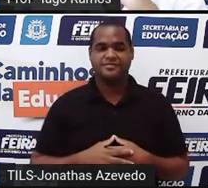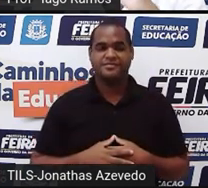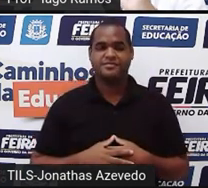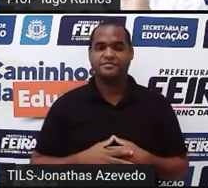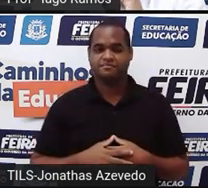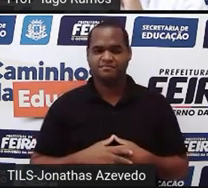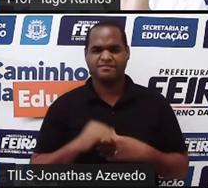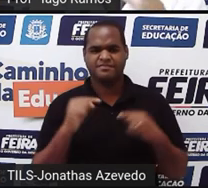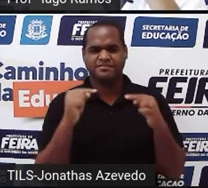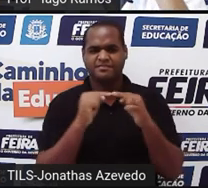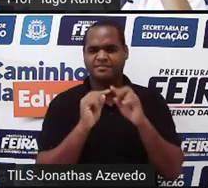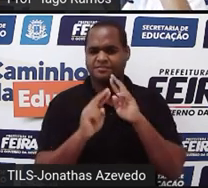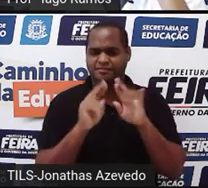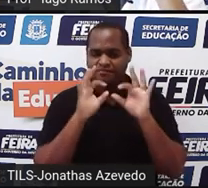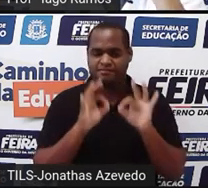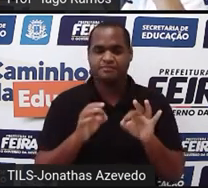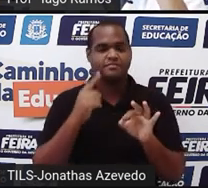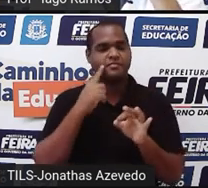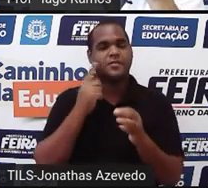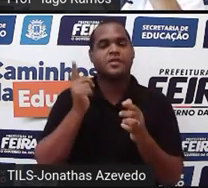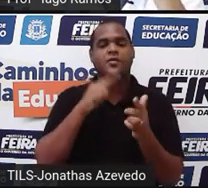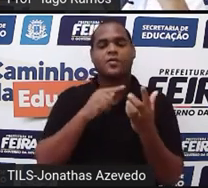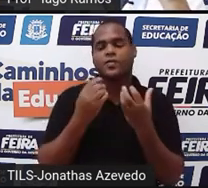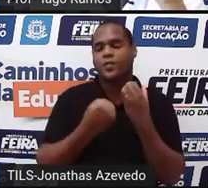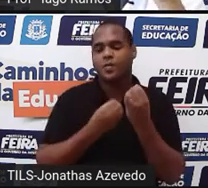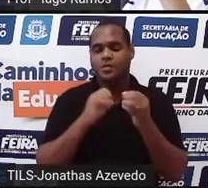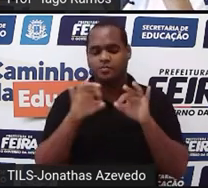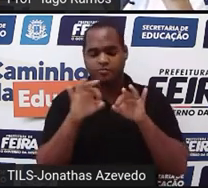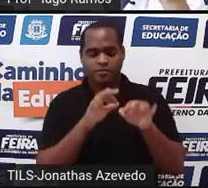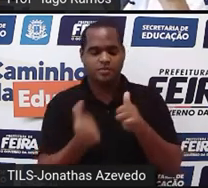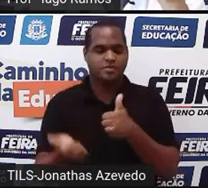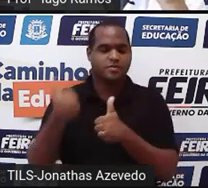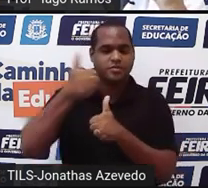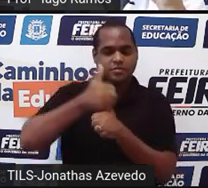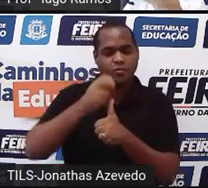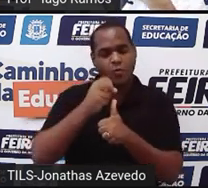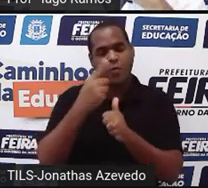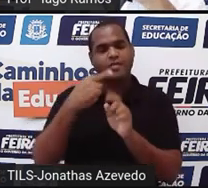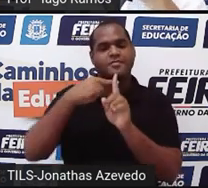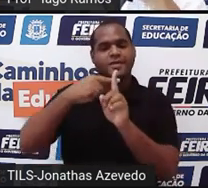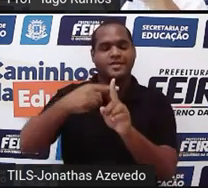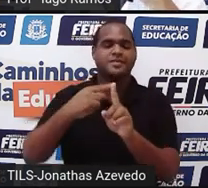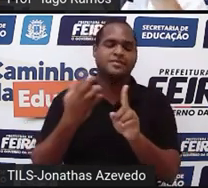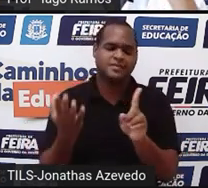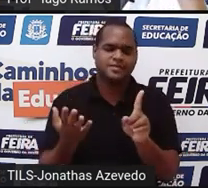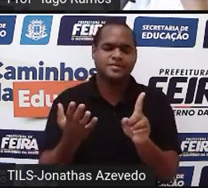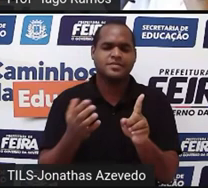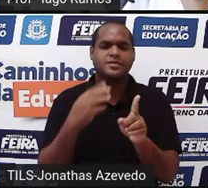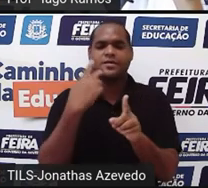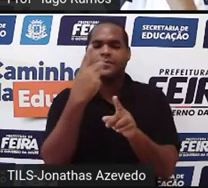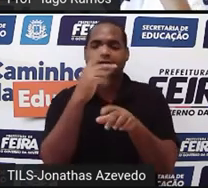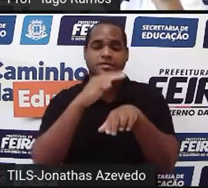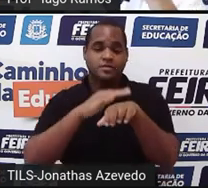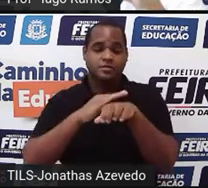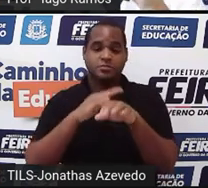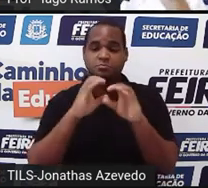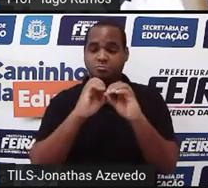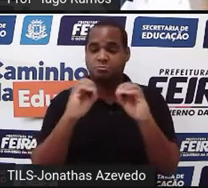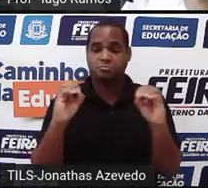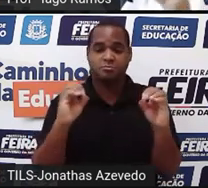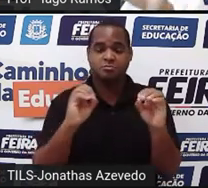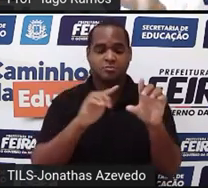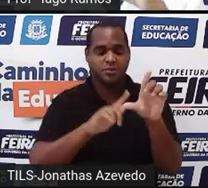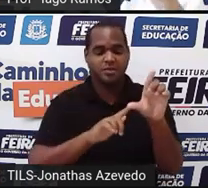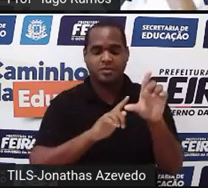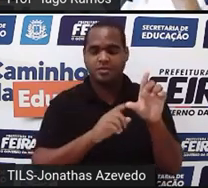Que é um sistema que quando a gente vai resolver, seja por substituição ou por adição, você vai zerar as duas letras,